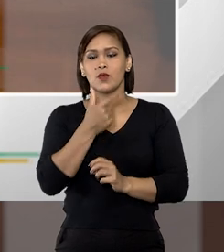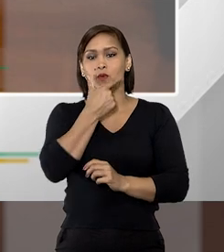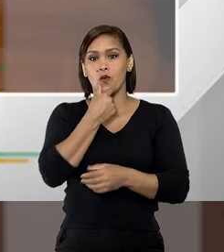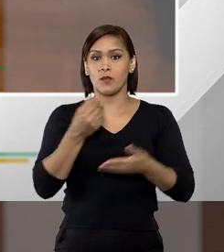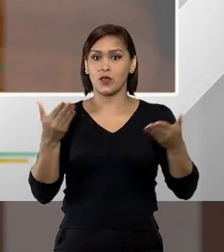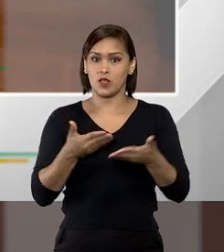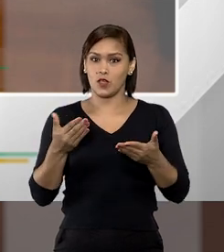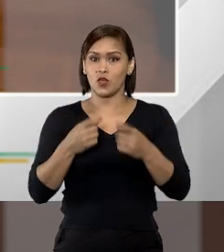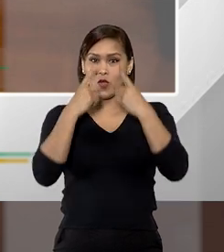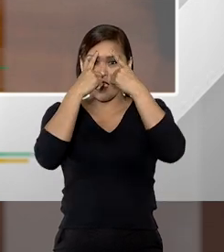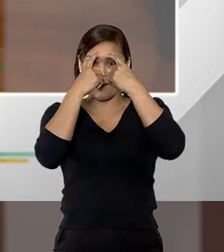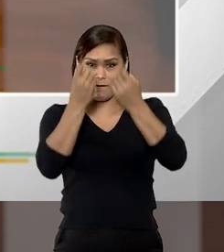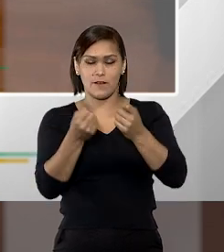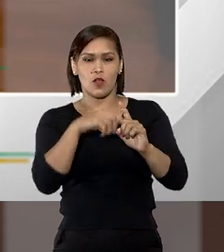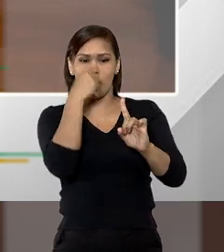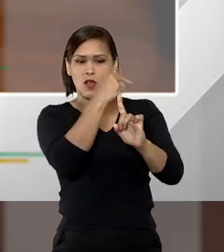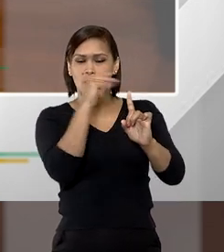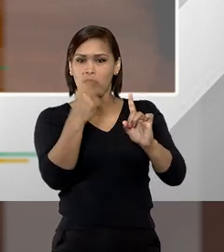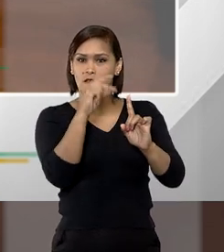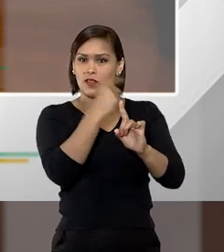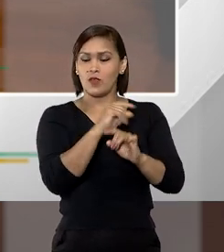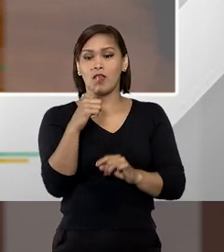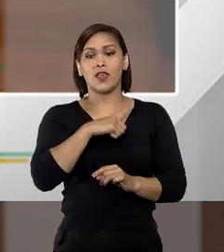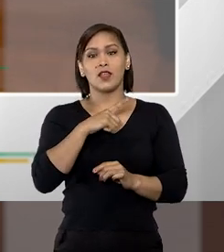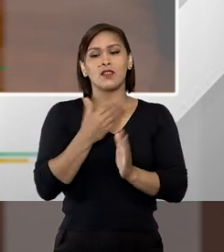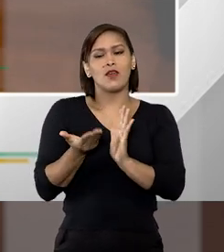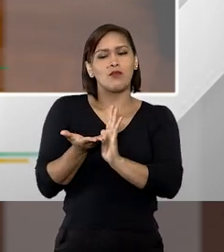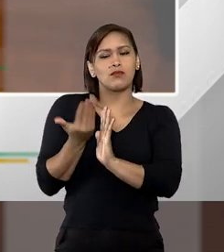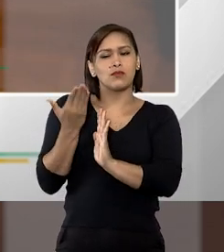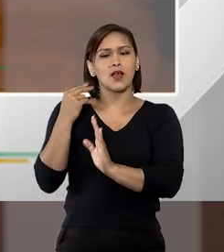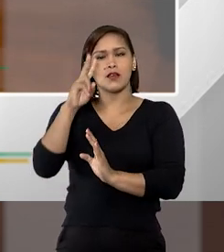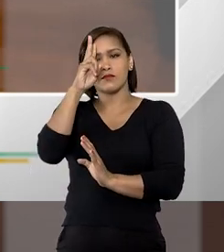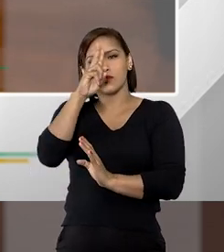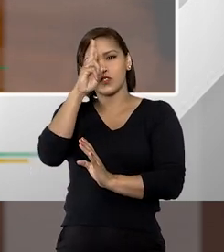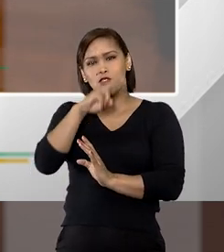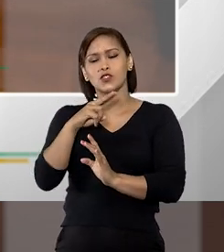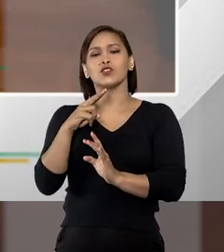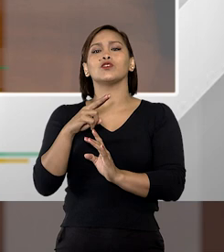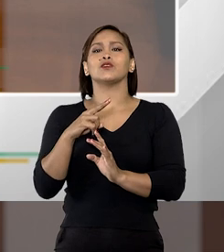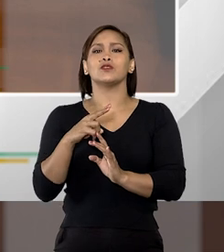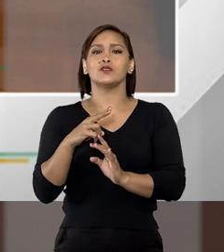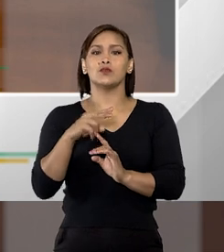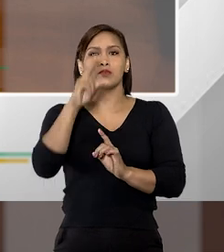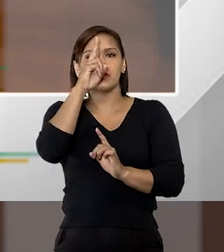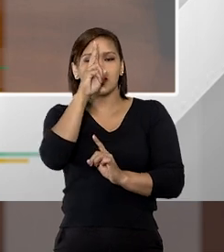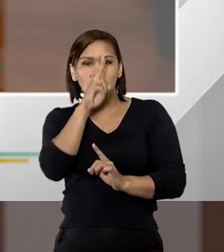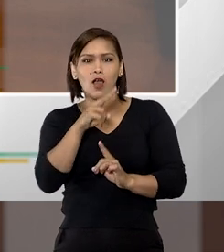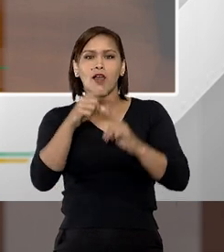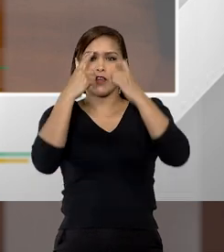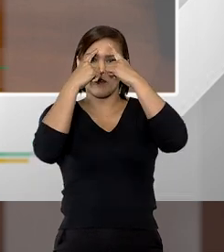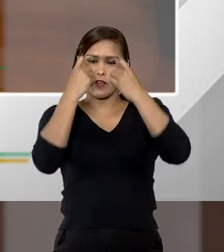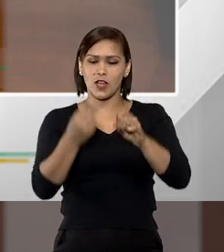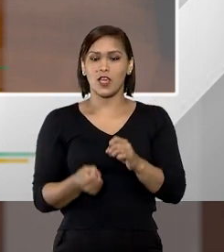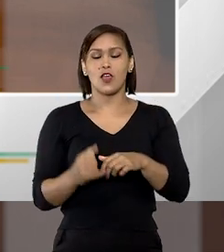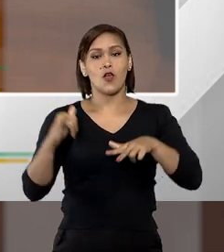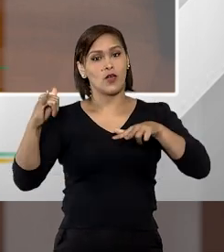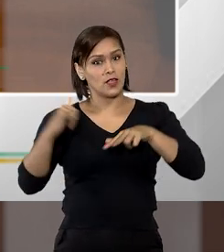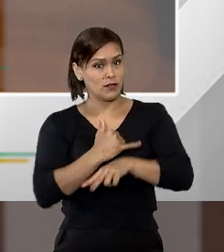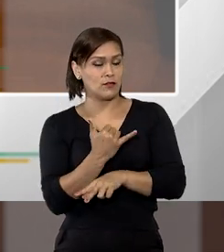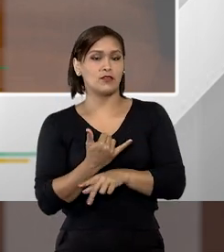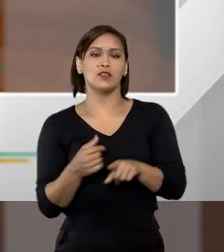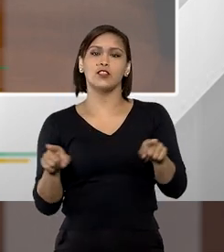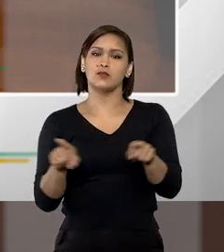é violento, ele tem um passado, um histórico de violência na família, seja ele sendo vítima de violência,